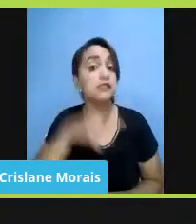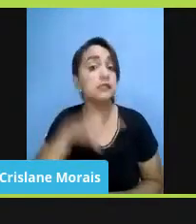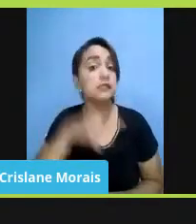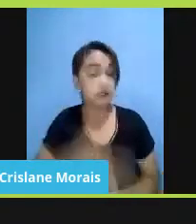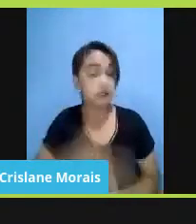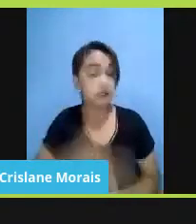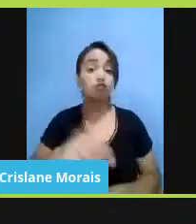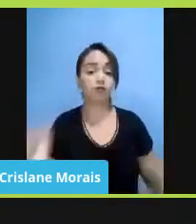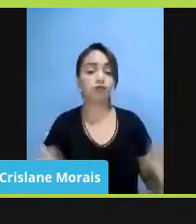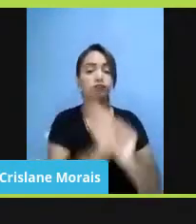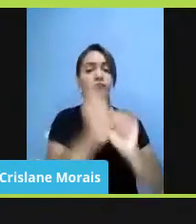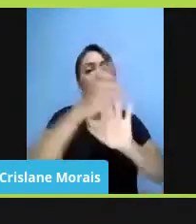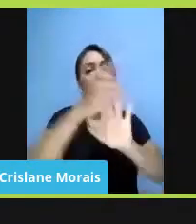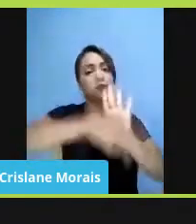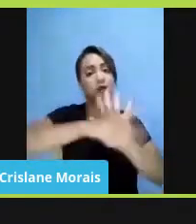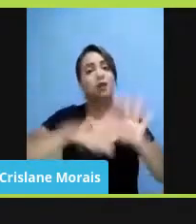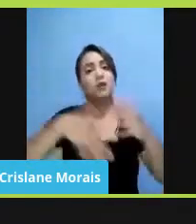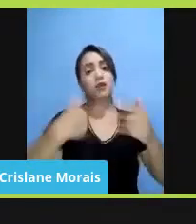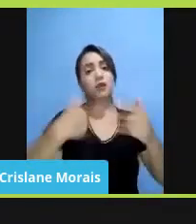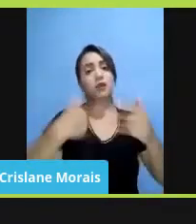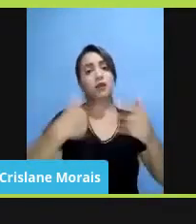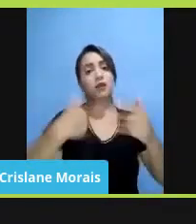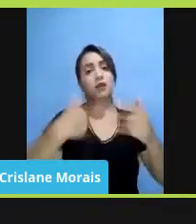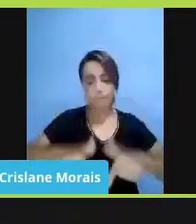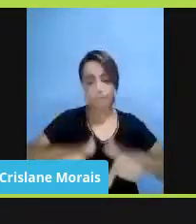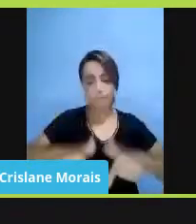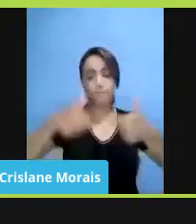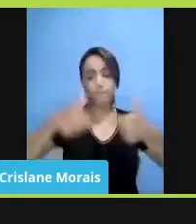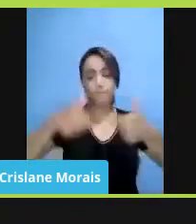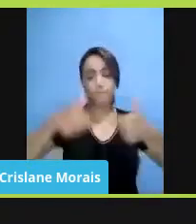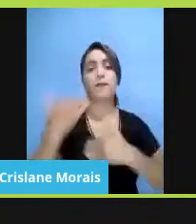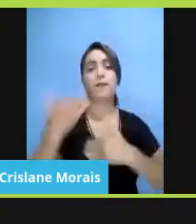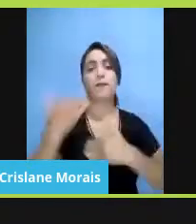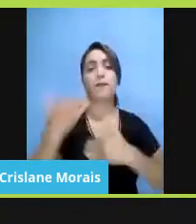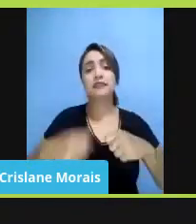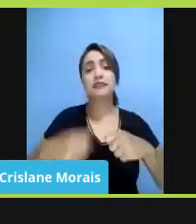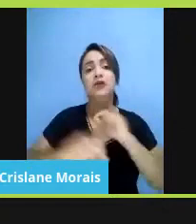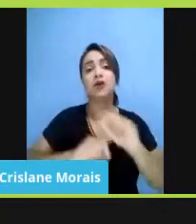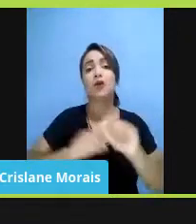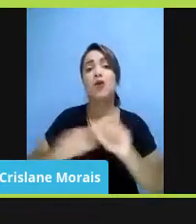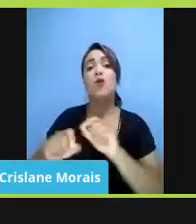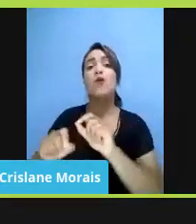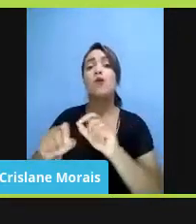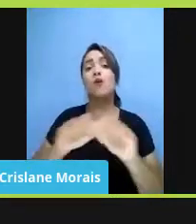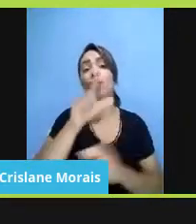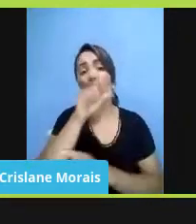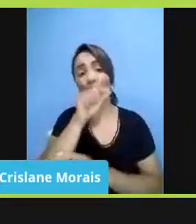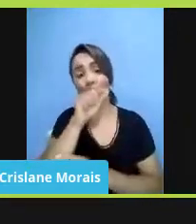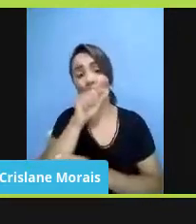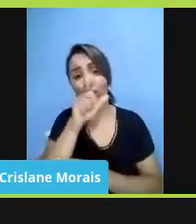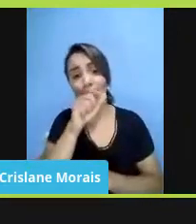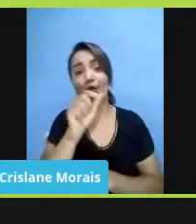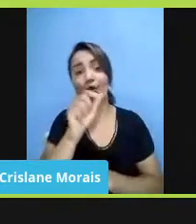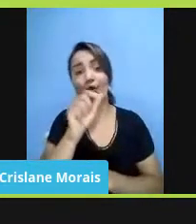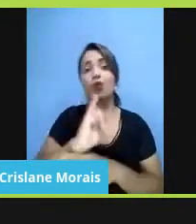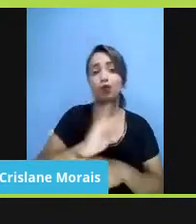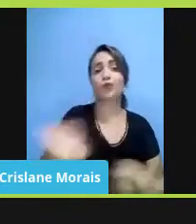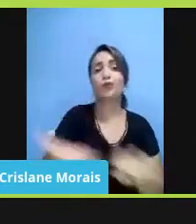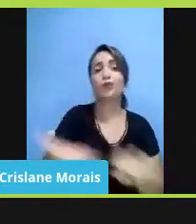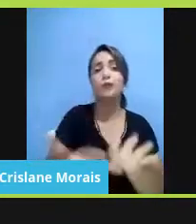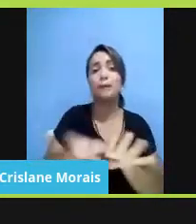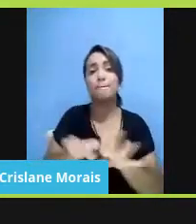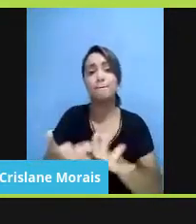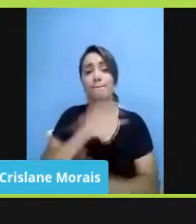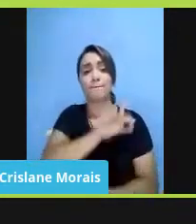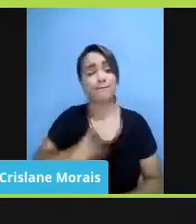então está avançando essa luta, então, pessoal, vamos para o Twitter, para o YouTube, para onde for necessário pressionar os deputados.